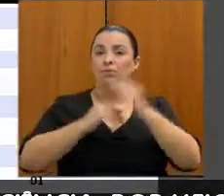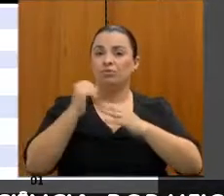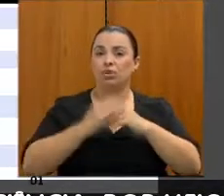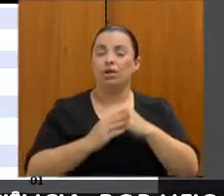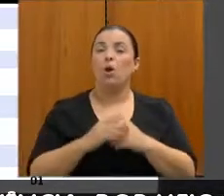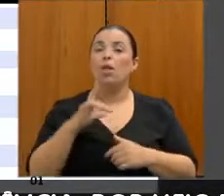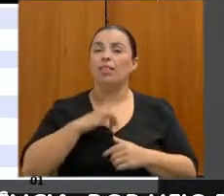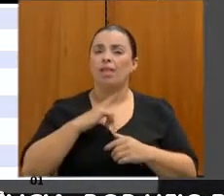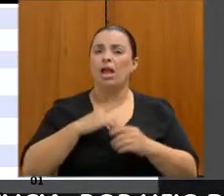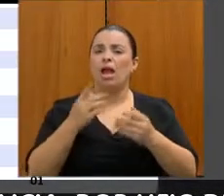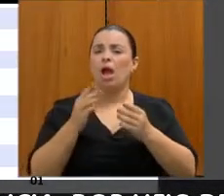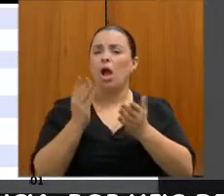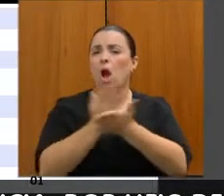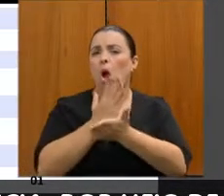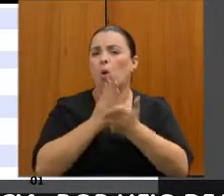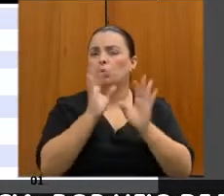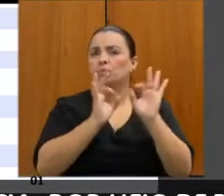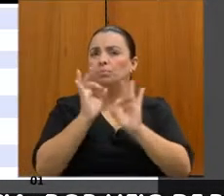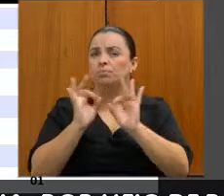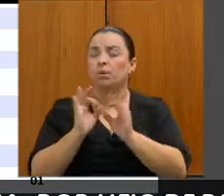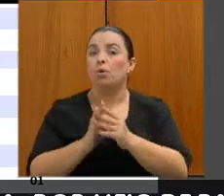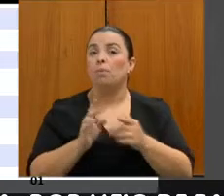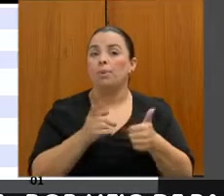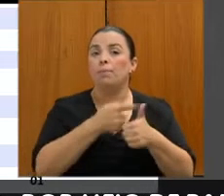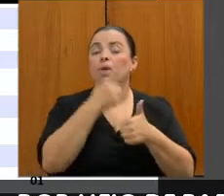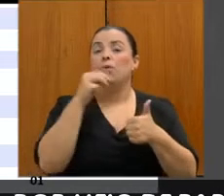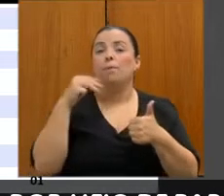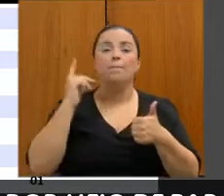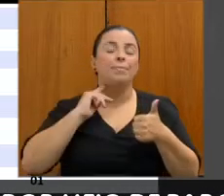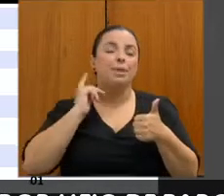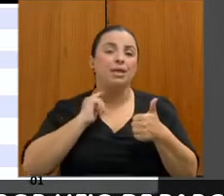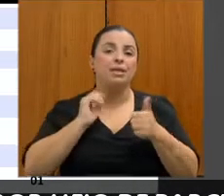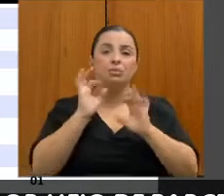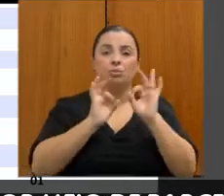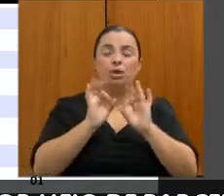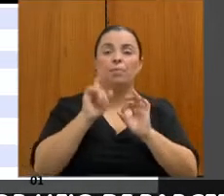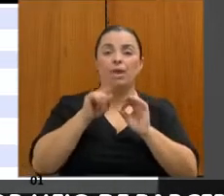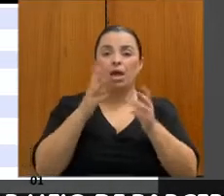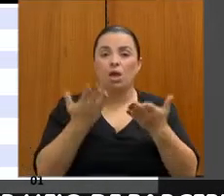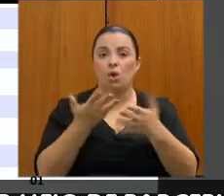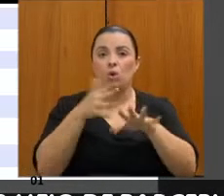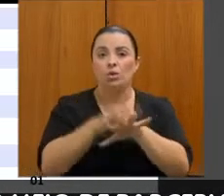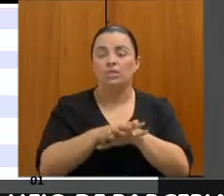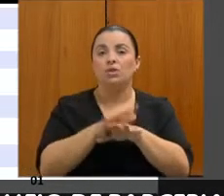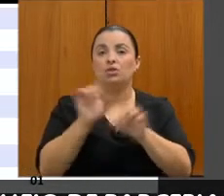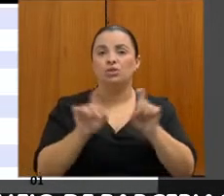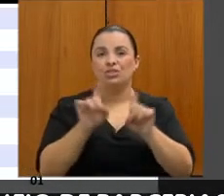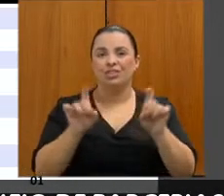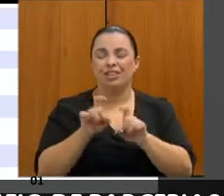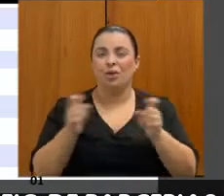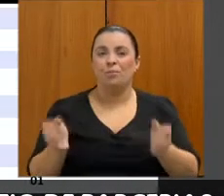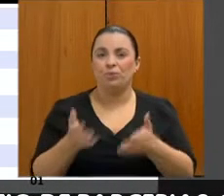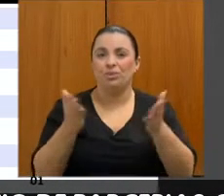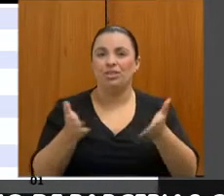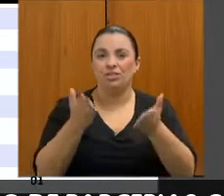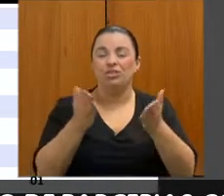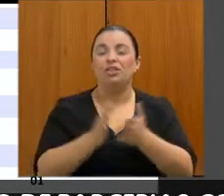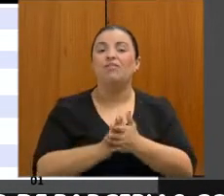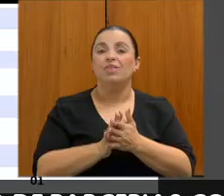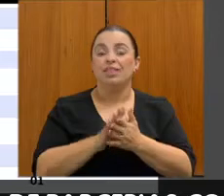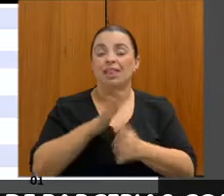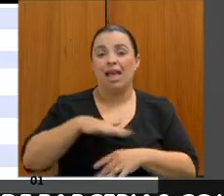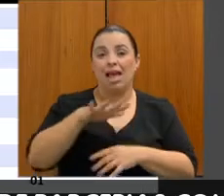programas que a gente tem. O primeiro deles, o Minas Programando, que promove a inclusão digital e produtiva por meio de cursos de qualificação profissional na área de TI.